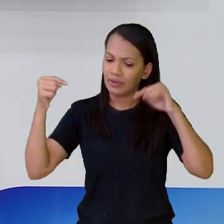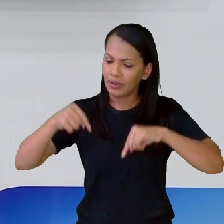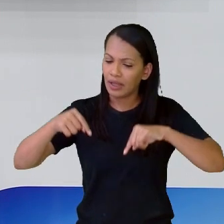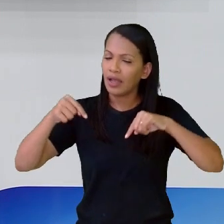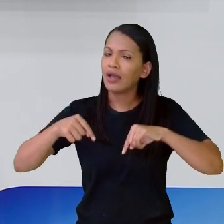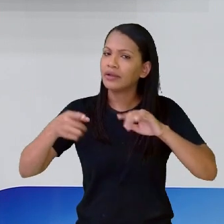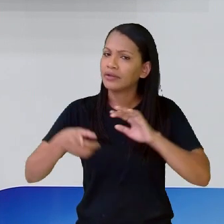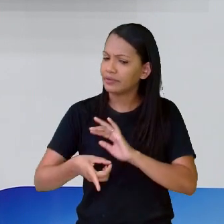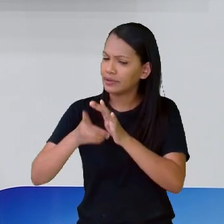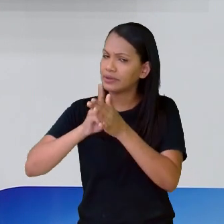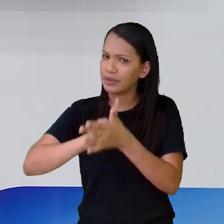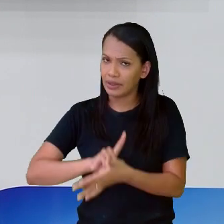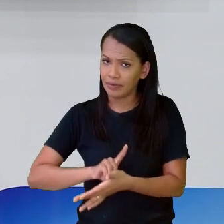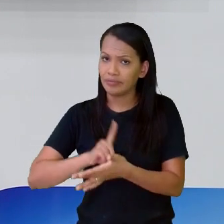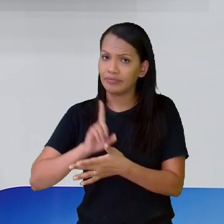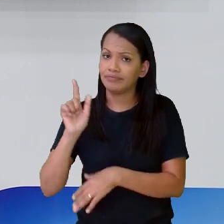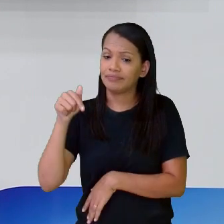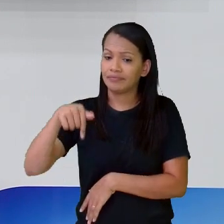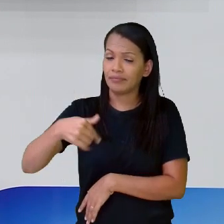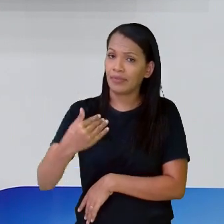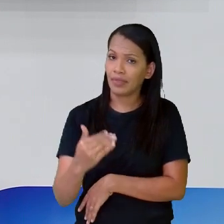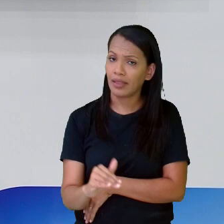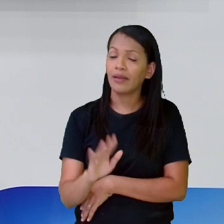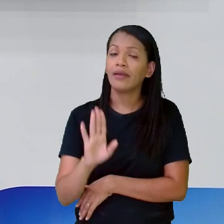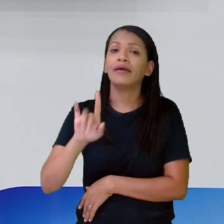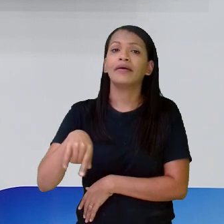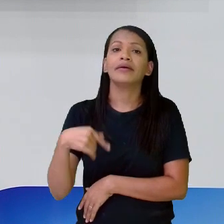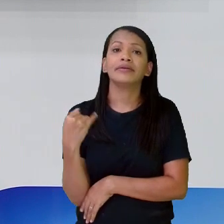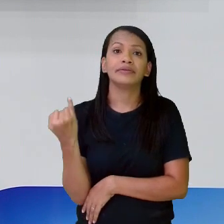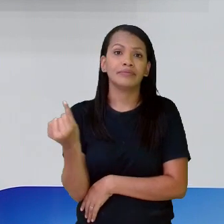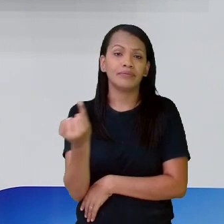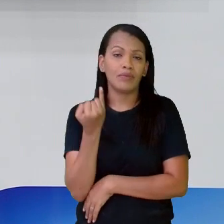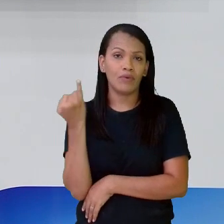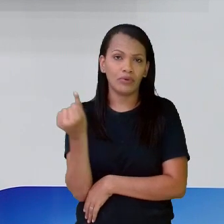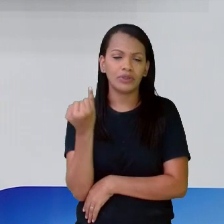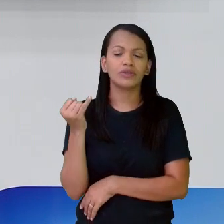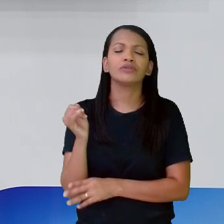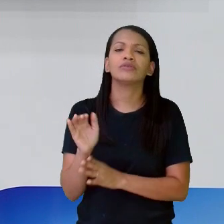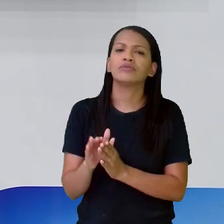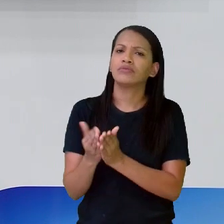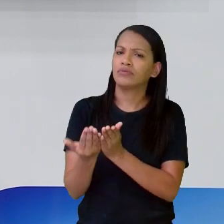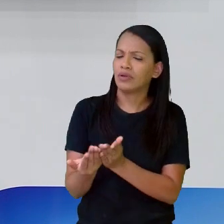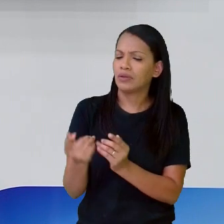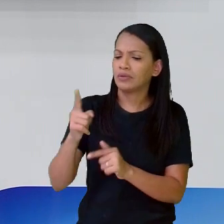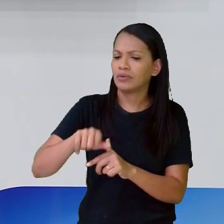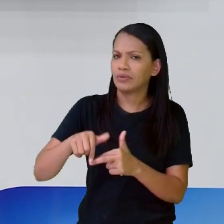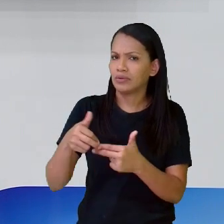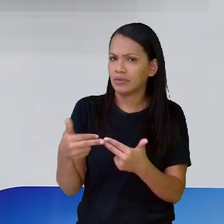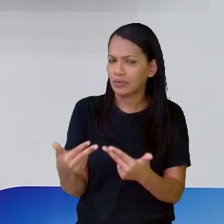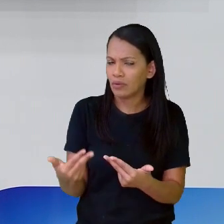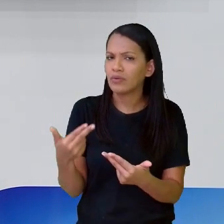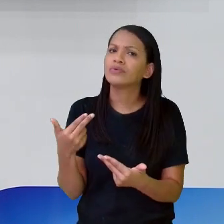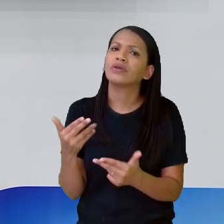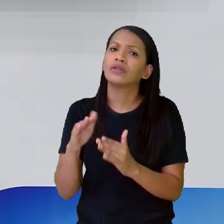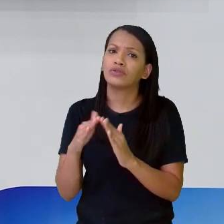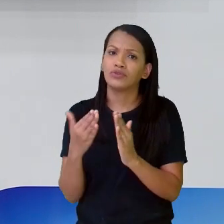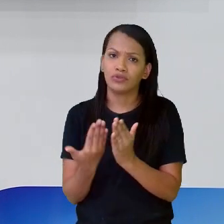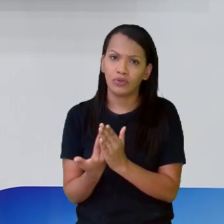ano. Então, é importante que você separe, já deixe o seu material separado. Sempre temos atividades, desafios.